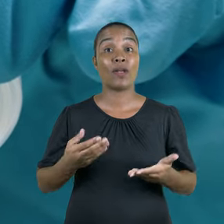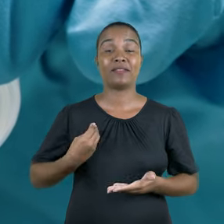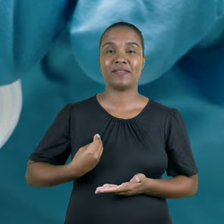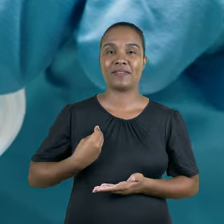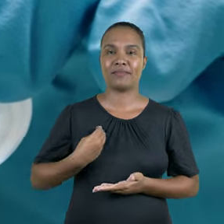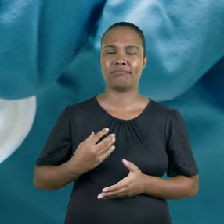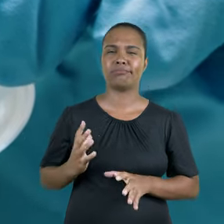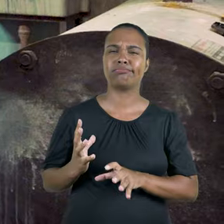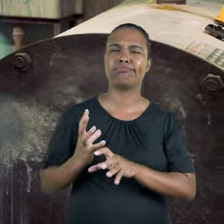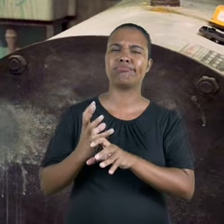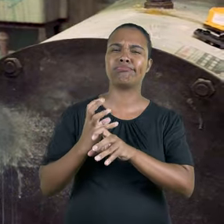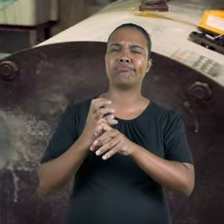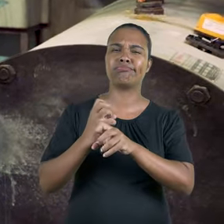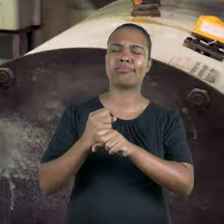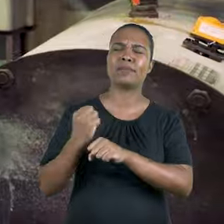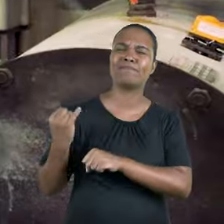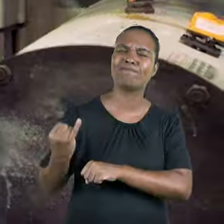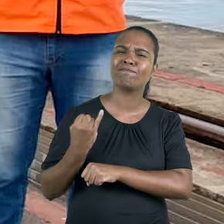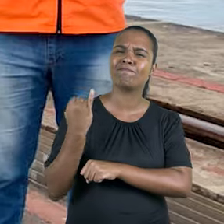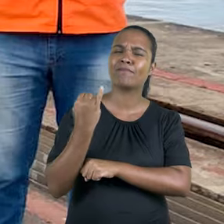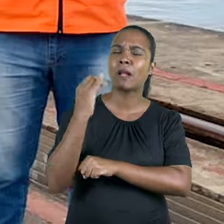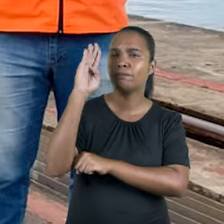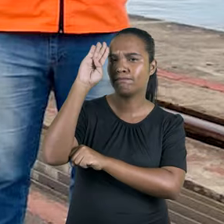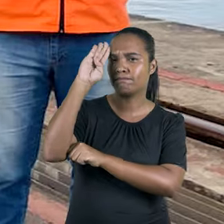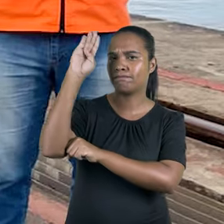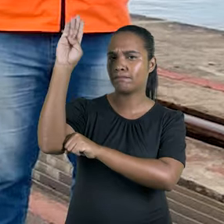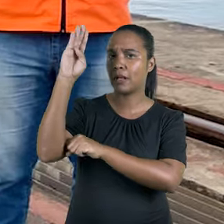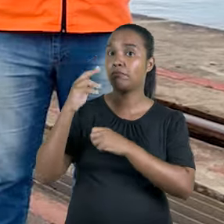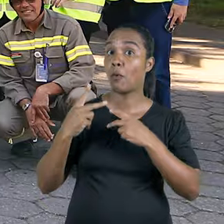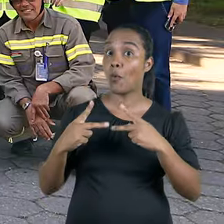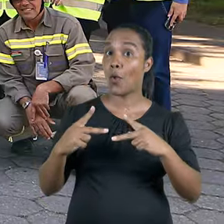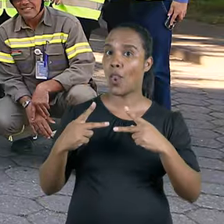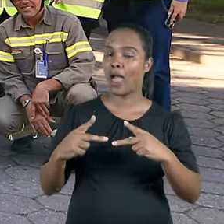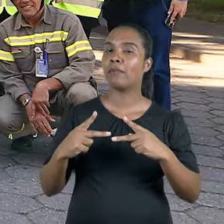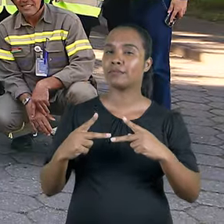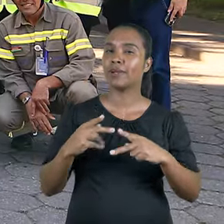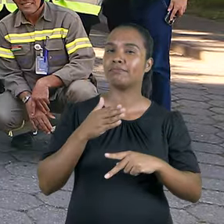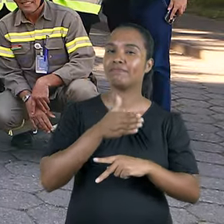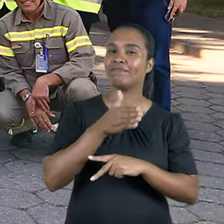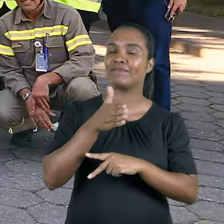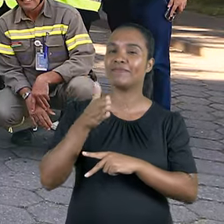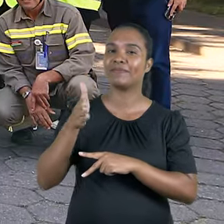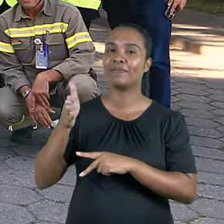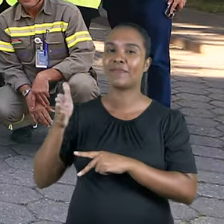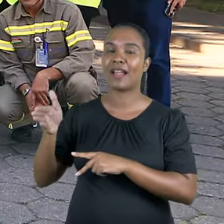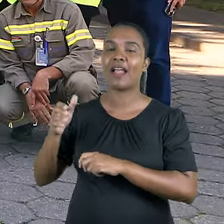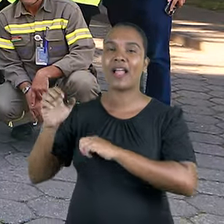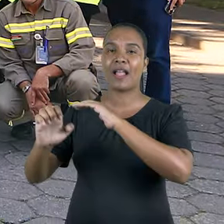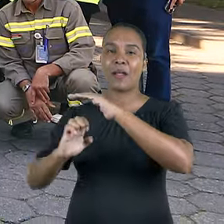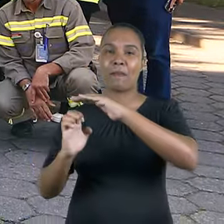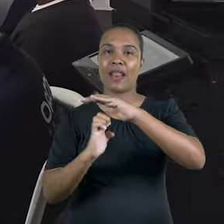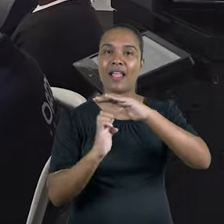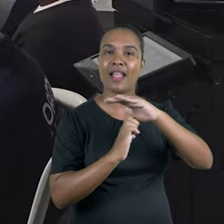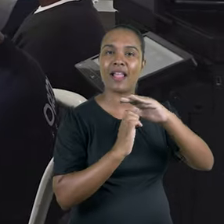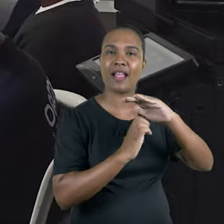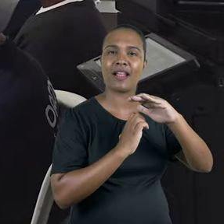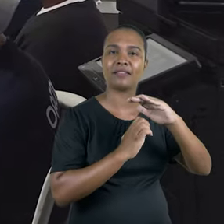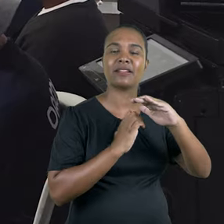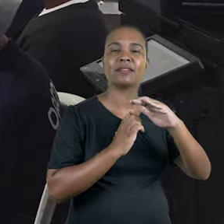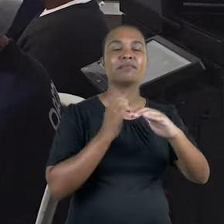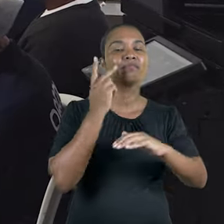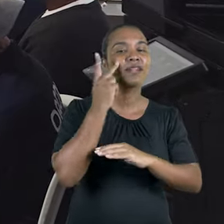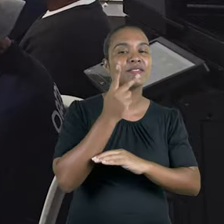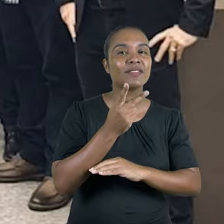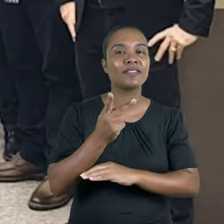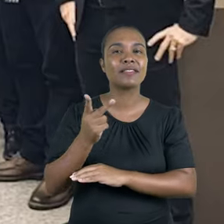Atualmente, nossos números refletem um impacto significativo e nossa presença em eventos de empresas fortalece ainda mais a